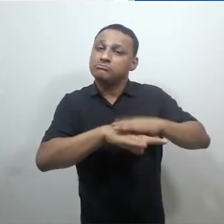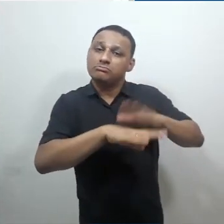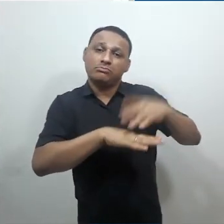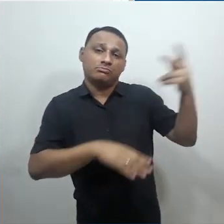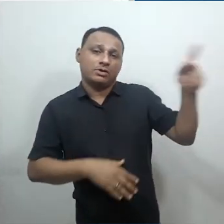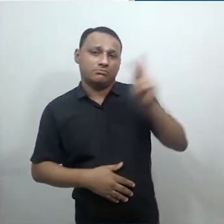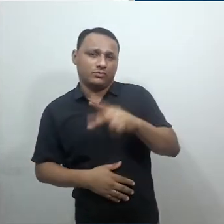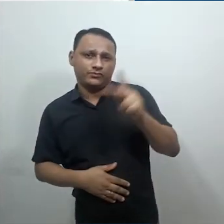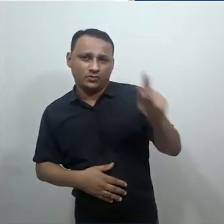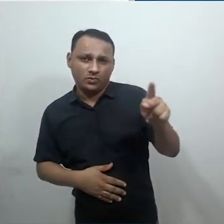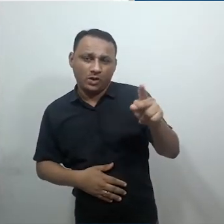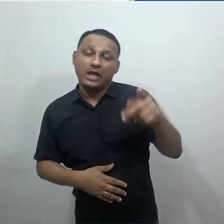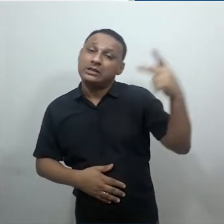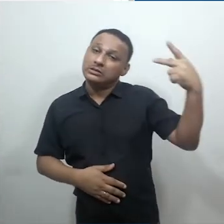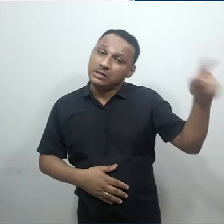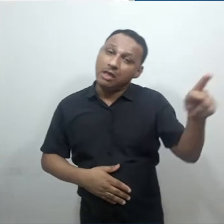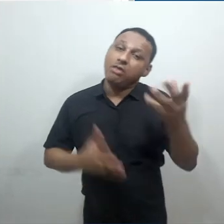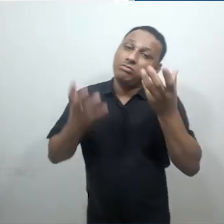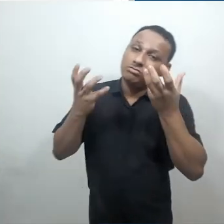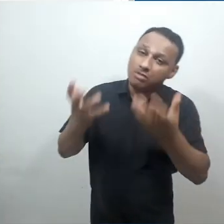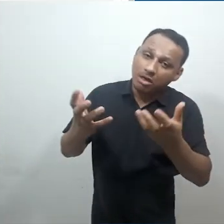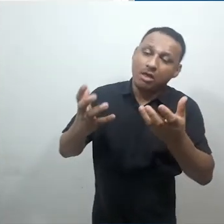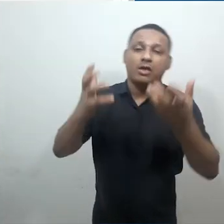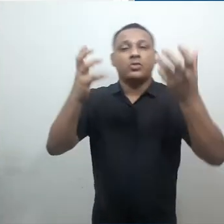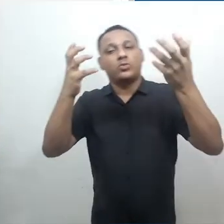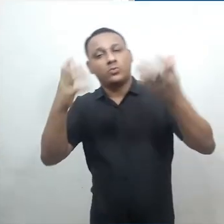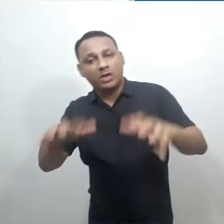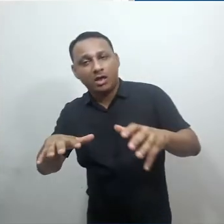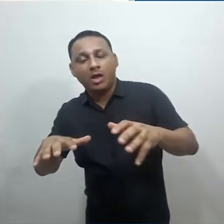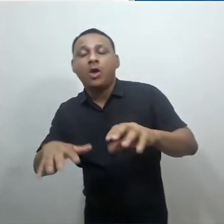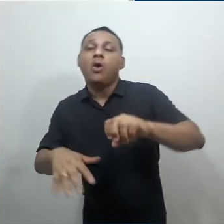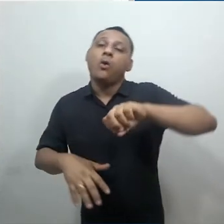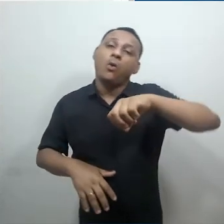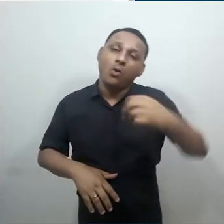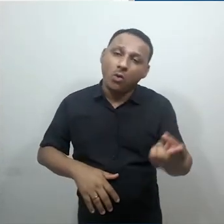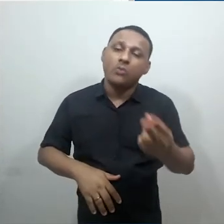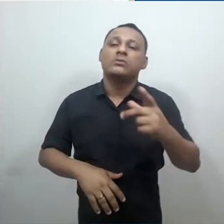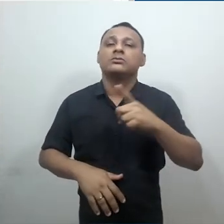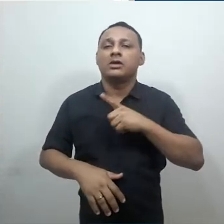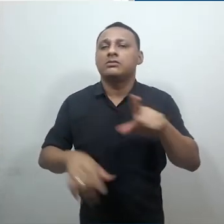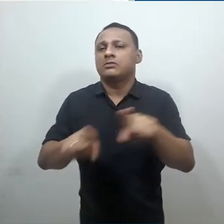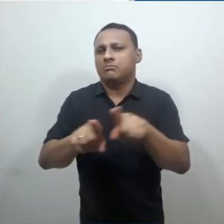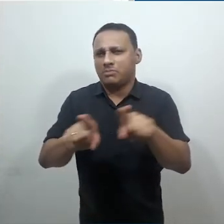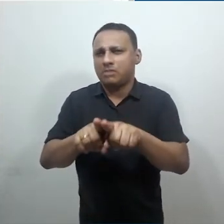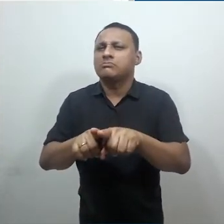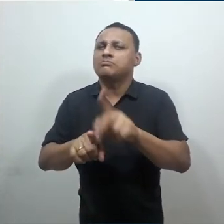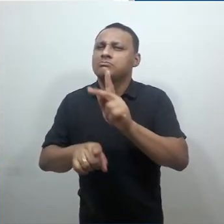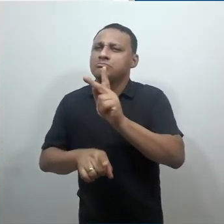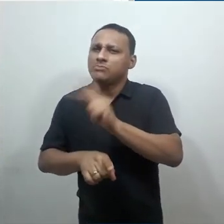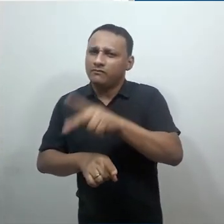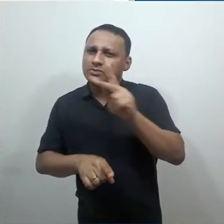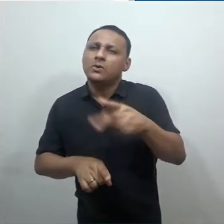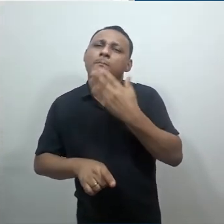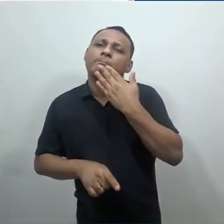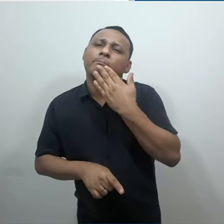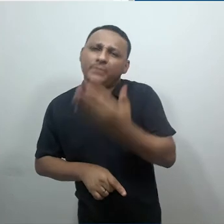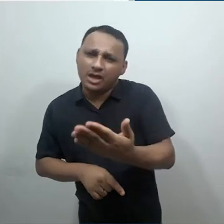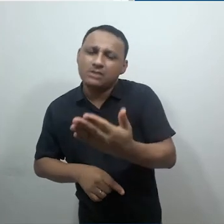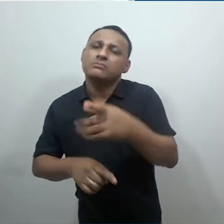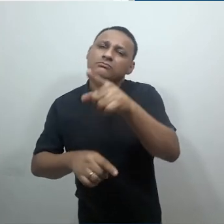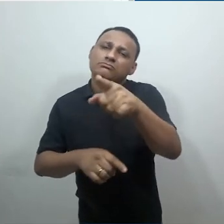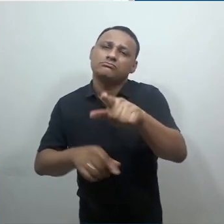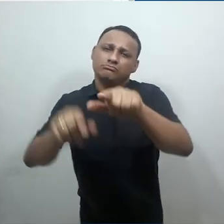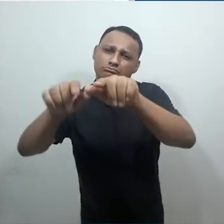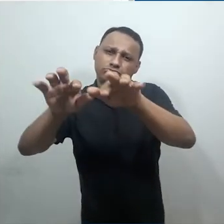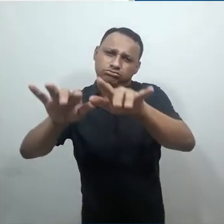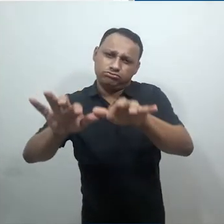fornecer uma nota. E existem tarefas que vão permitir a confecção de um texto em página web dentro da própria plataforma.